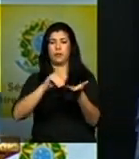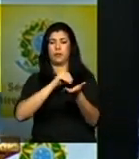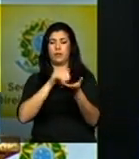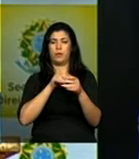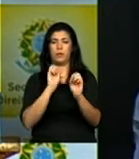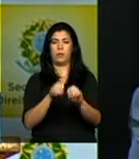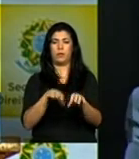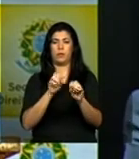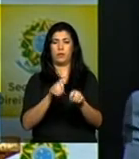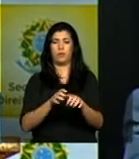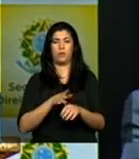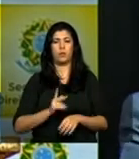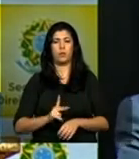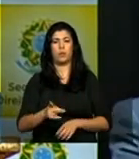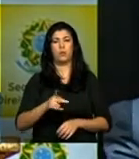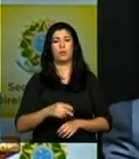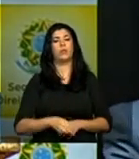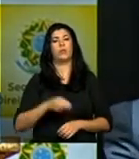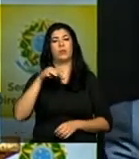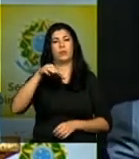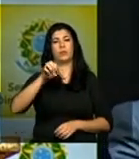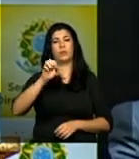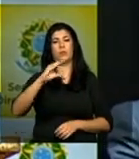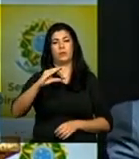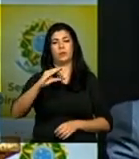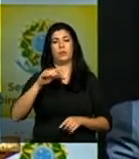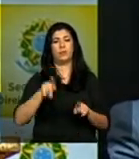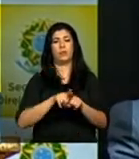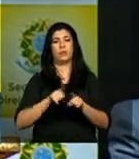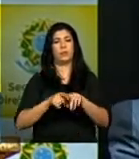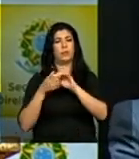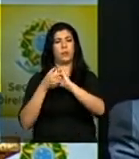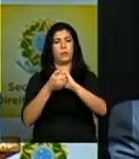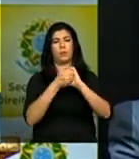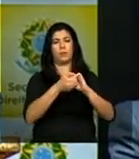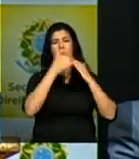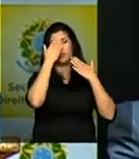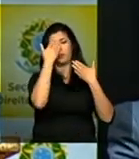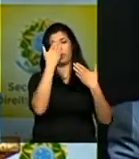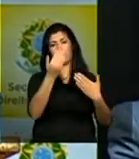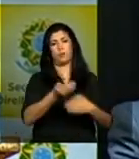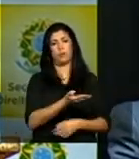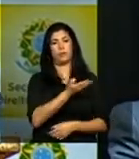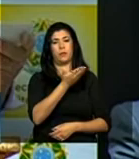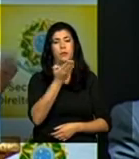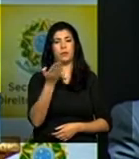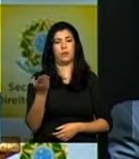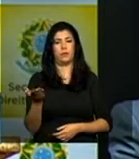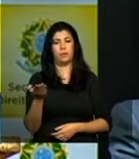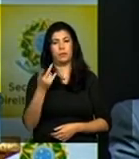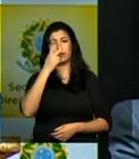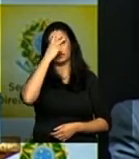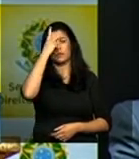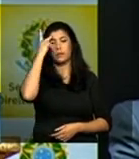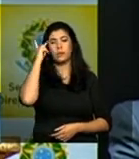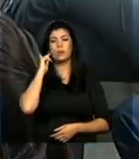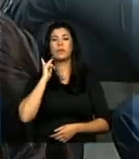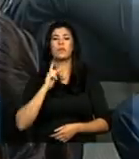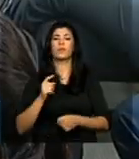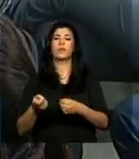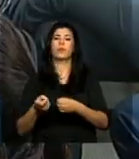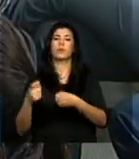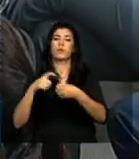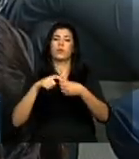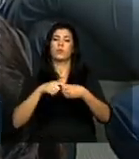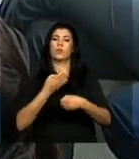e saudar e agradecer aos meus parceiros dentro da Secretaria